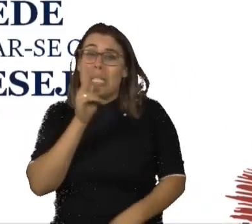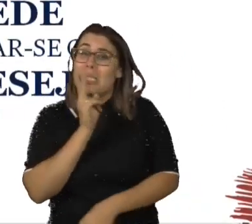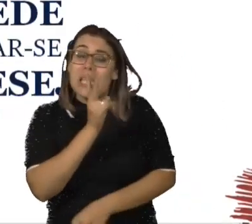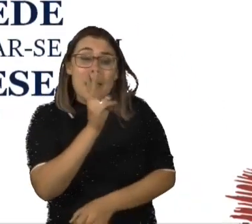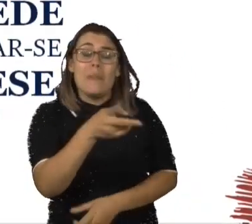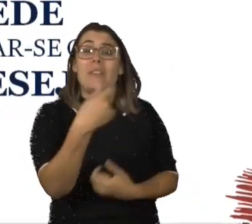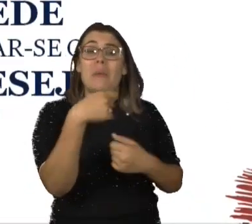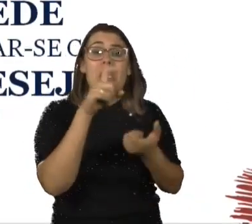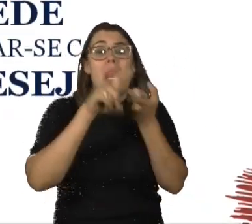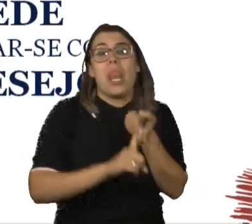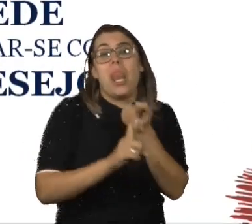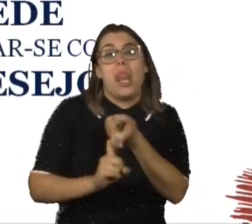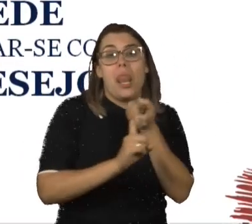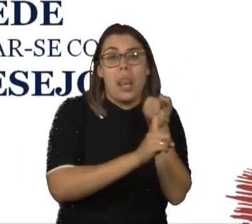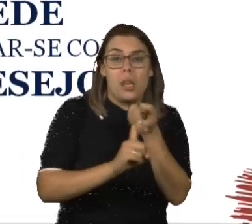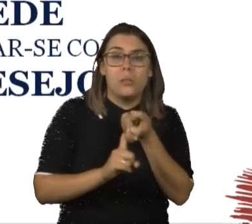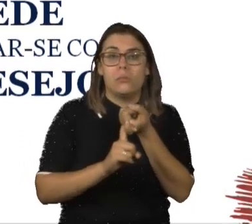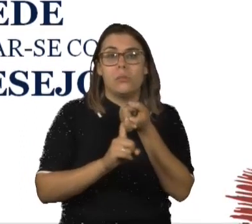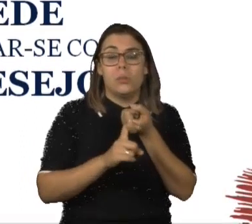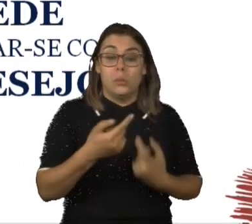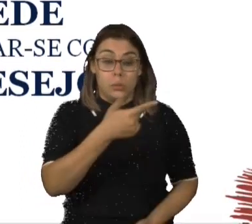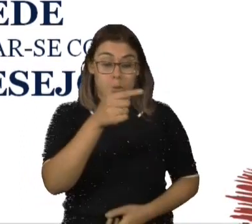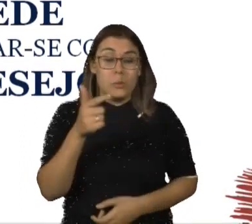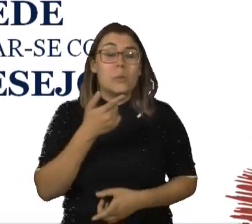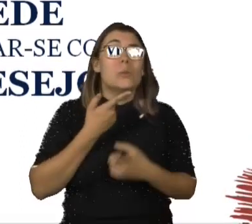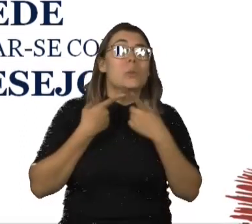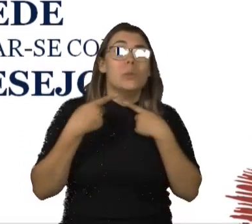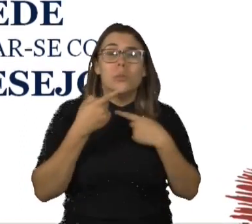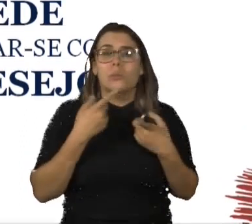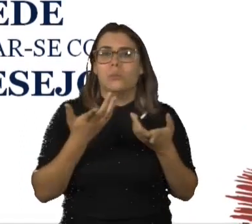proteção excessiva impede de você se conectar com os seus desejos.